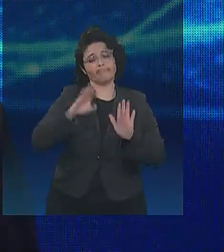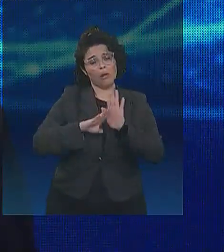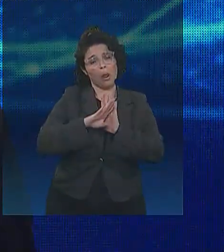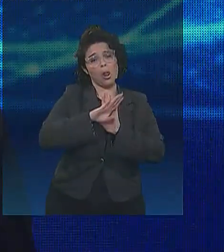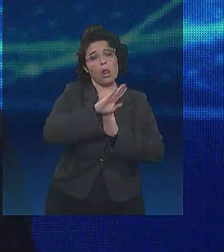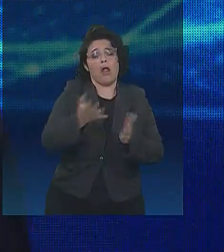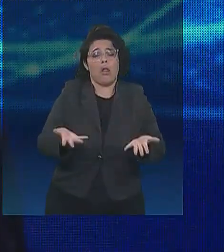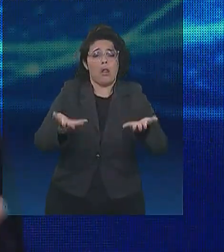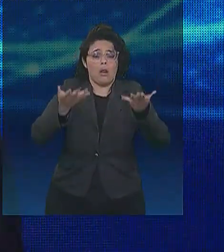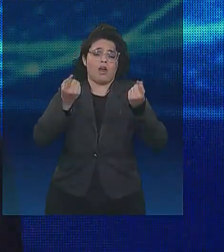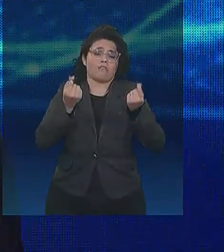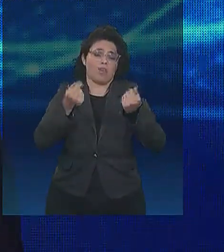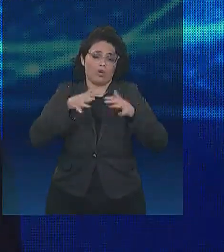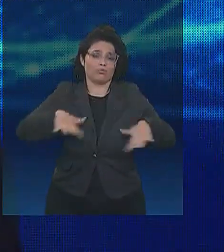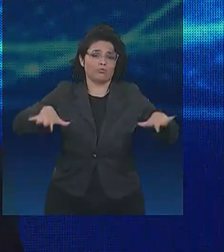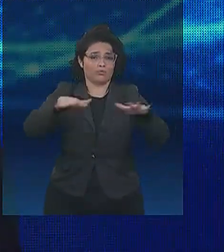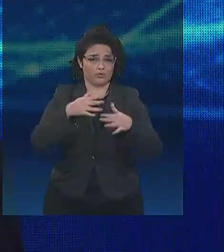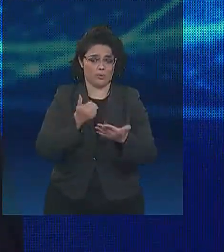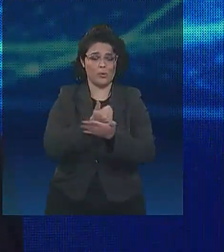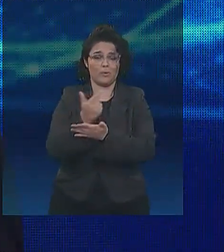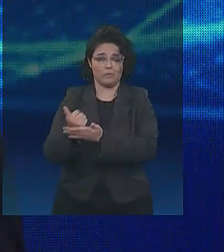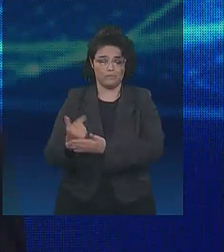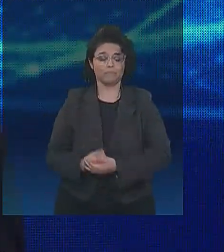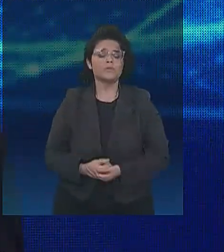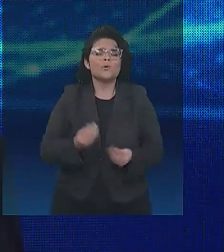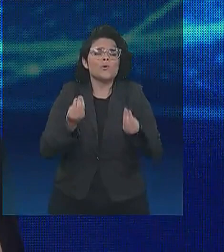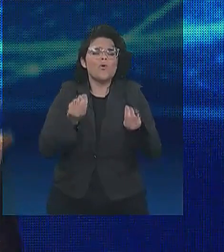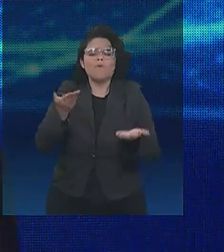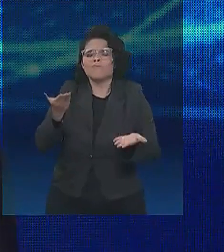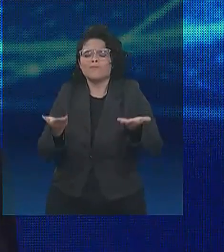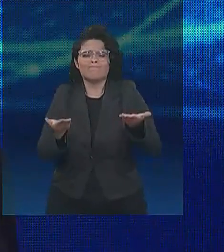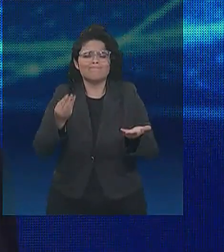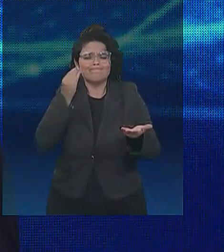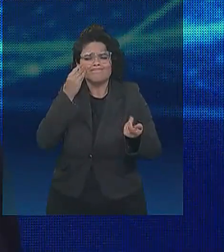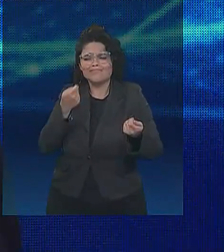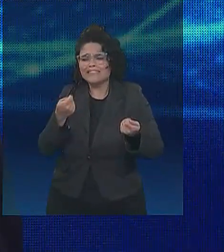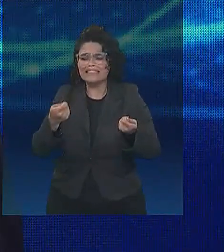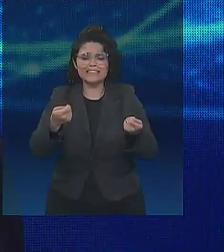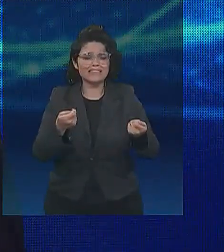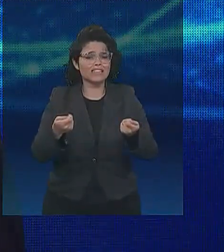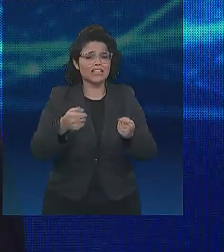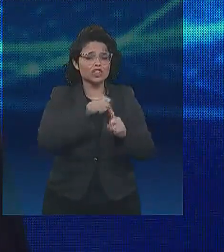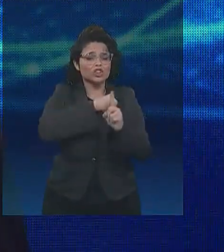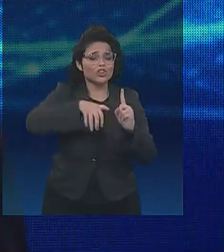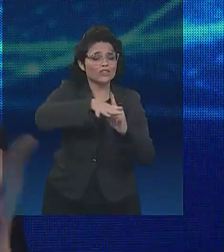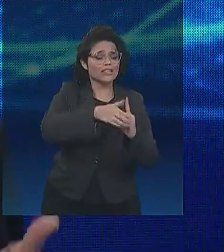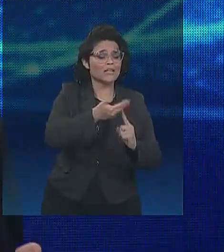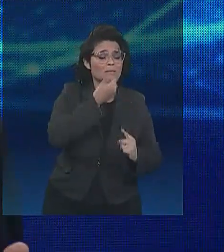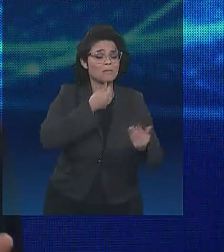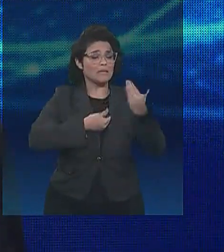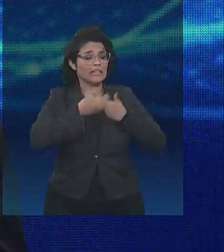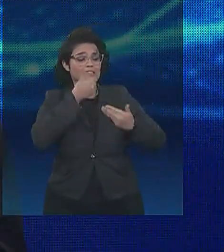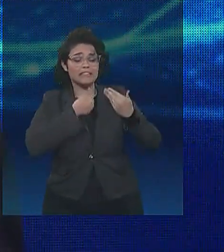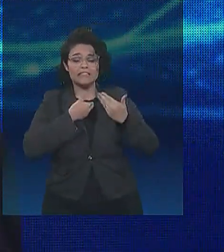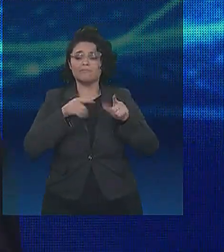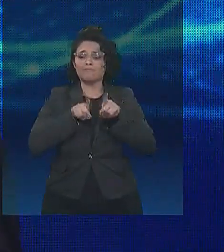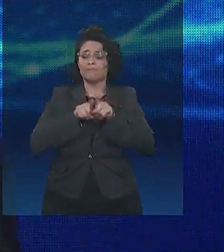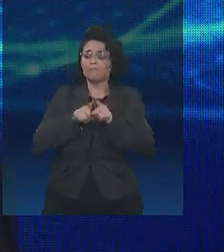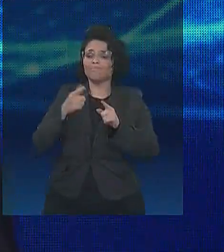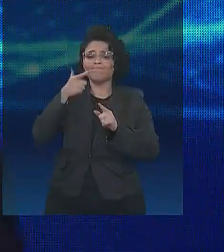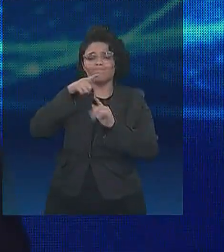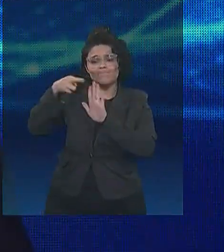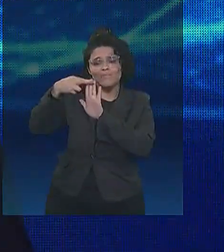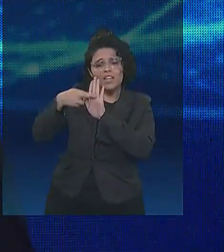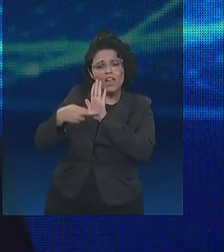crescimento. Gostaria de saber como equilibrar as enormes demandas sociais e, ao mesmo tempo, garantir